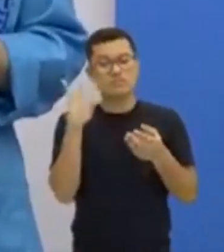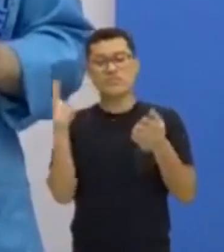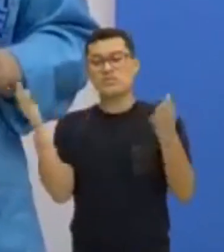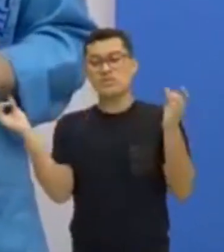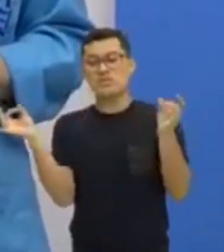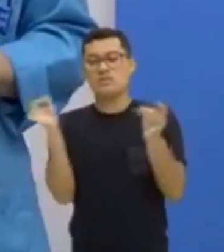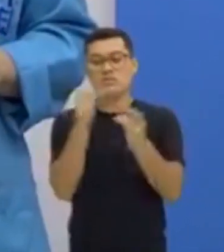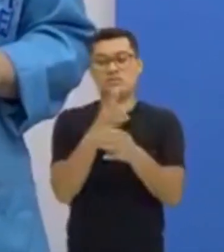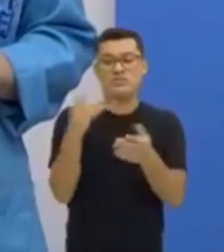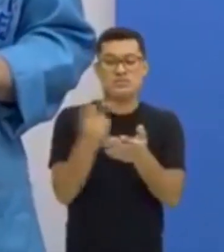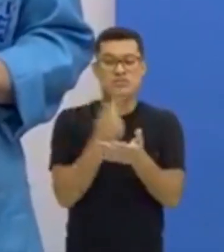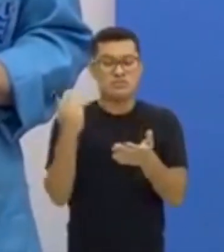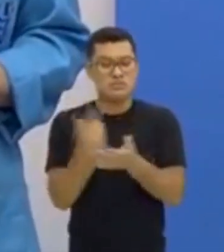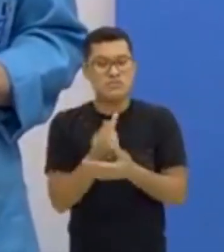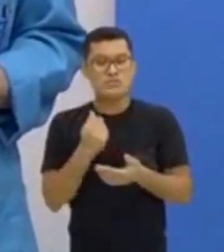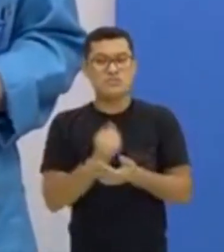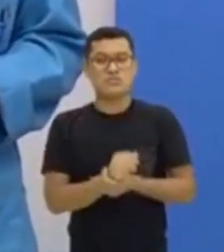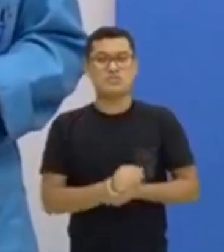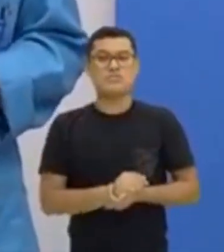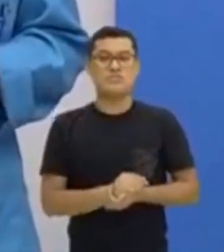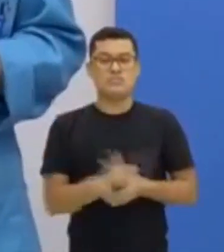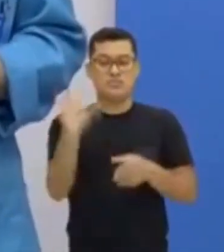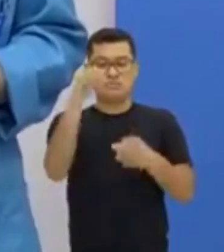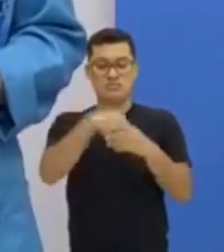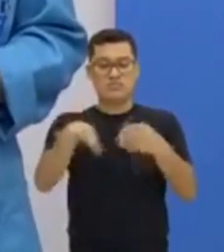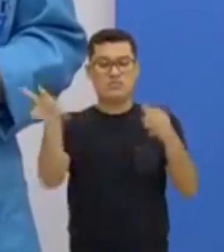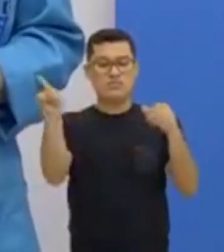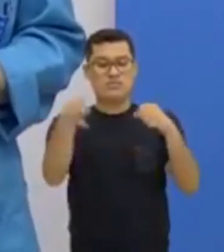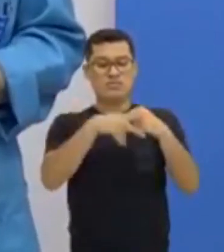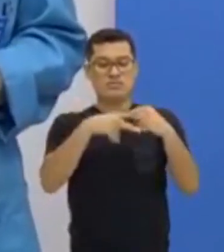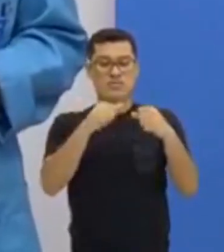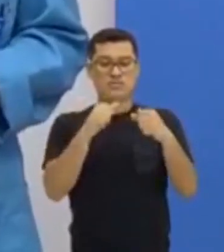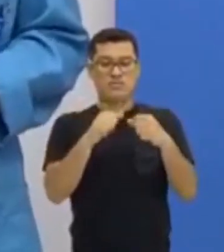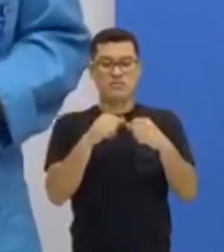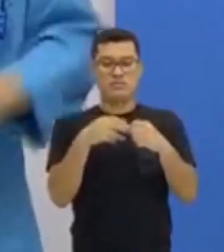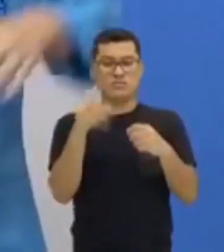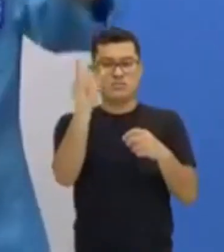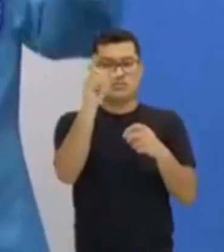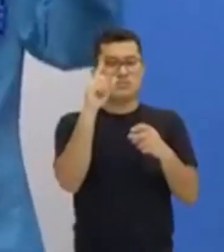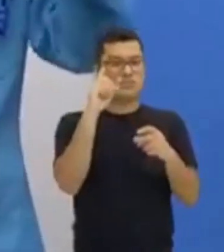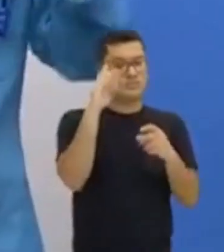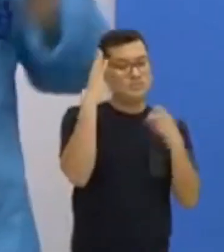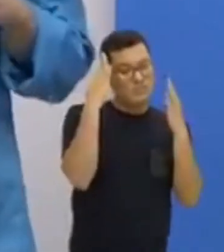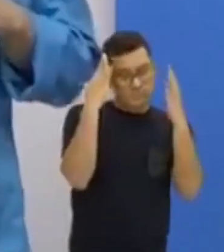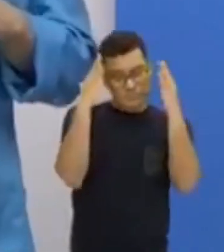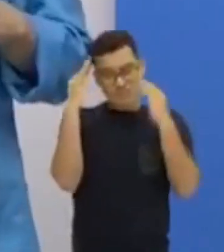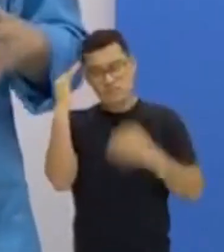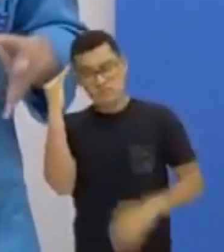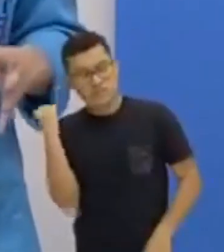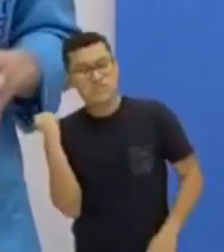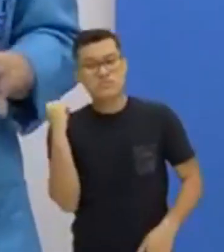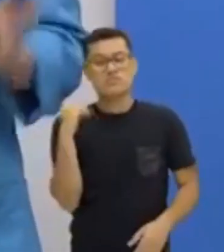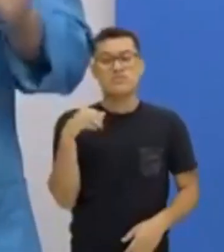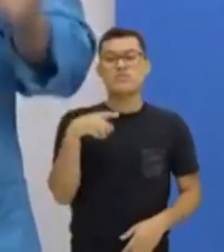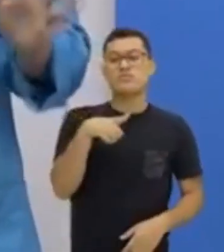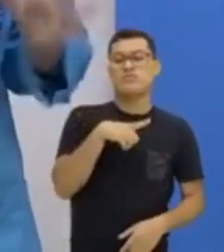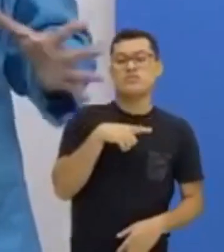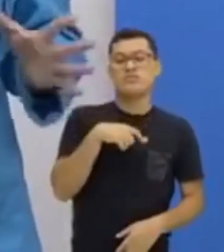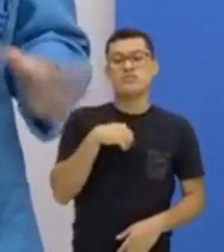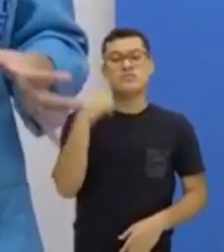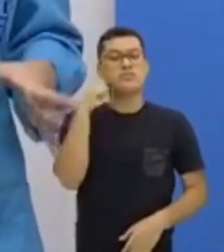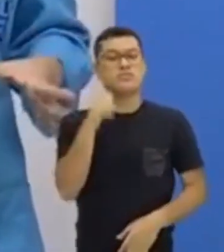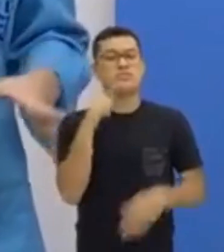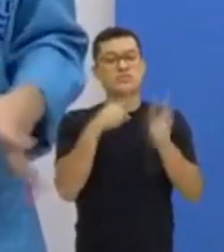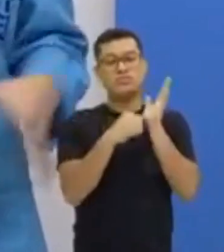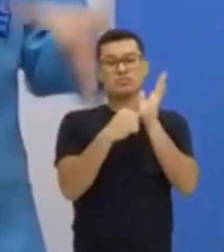Então, hoje, a gente vai colocar os pronomes para vocês identificarem esses pronomes. Quando tiver uma mulher, eu vou